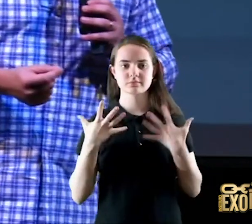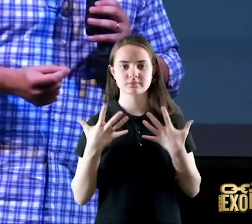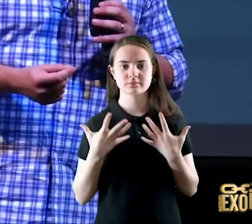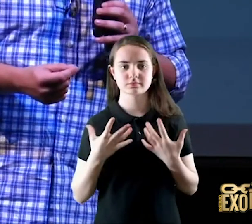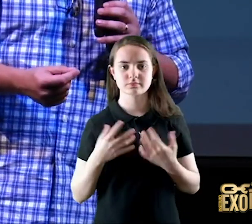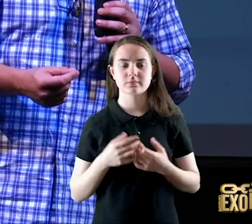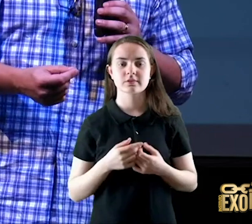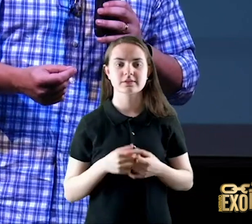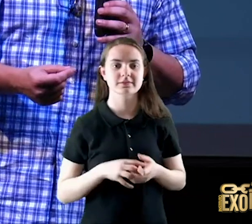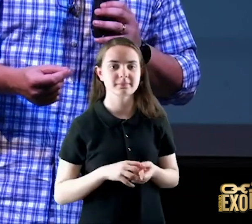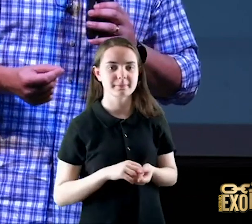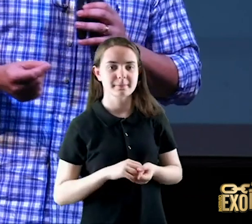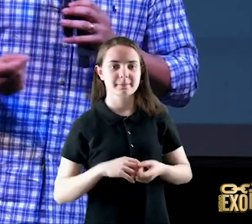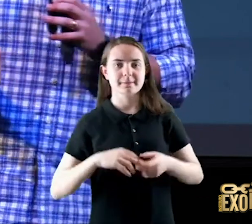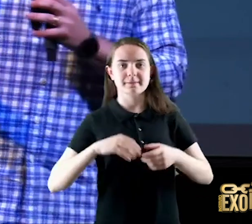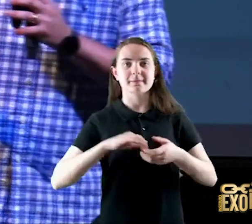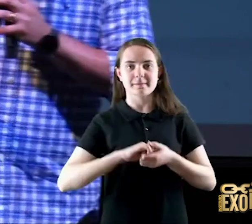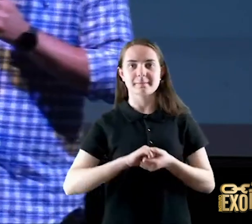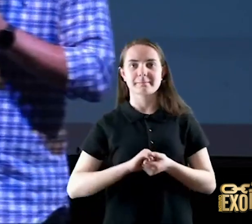gente